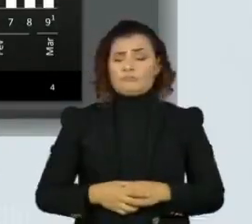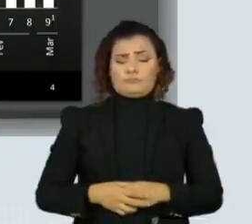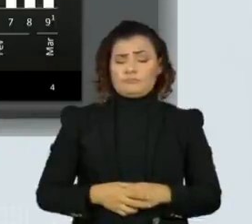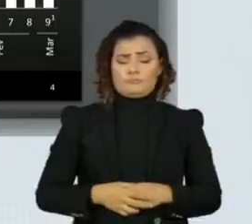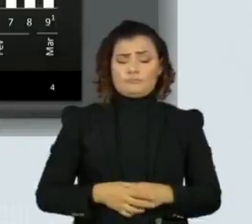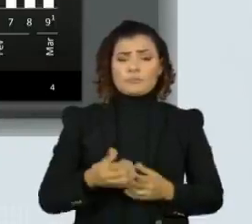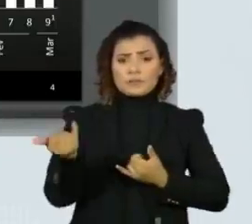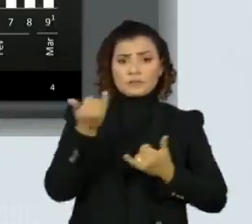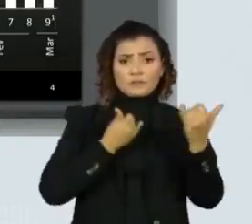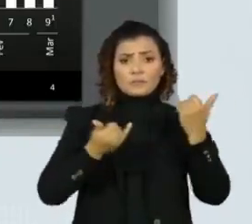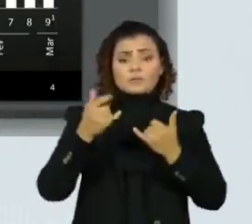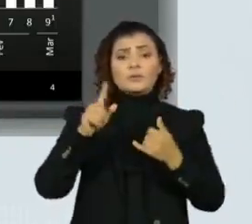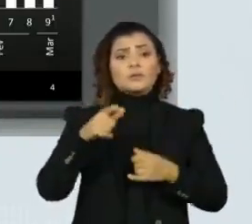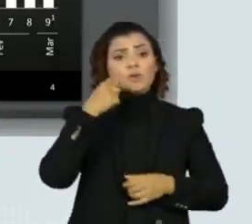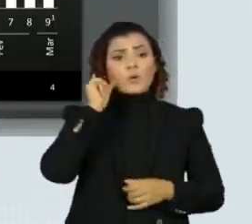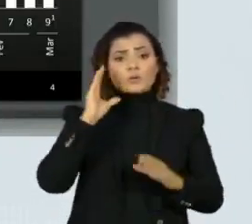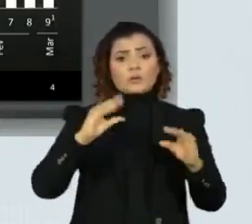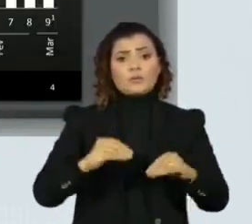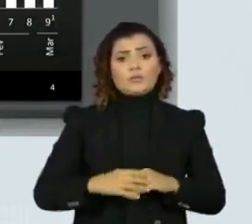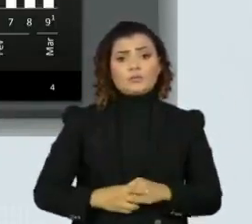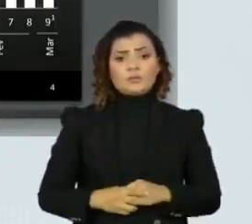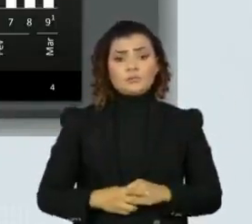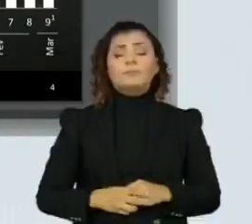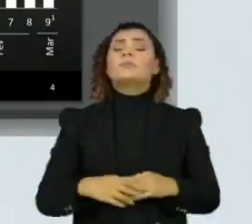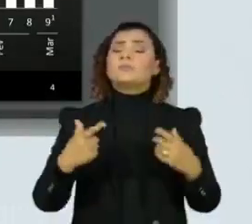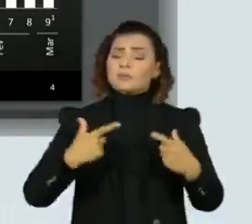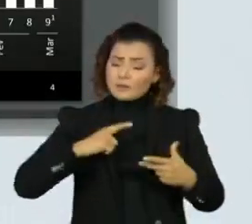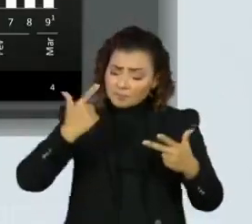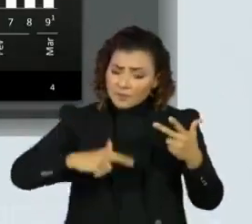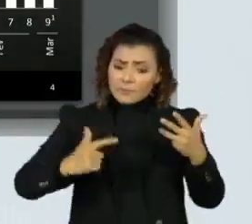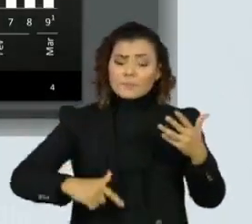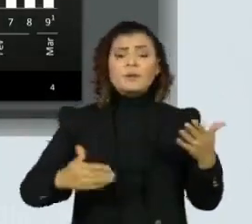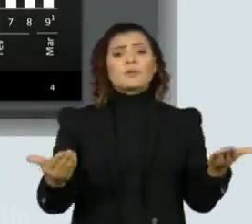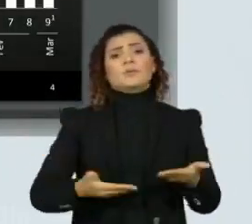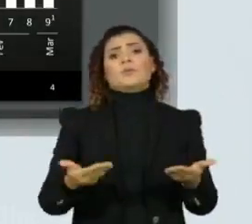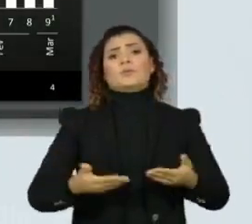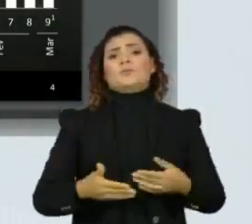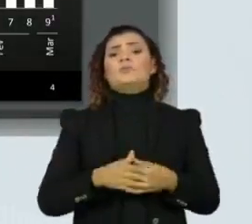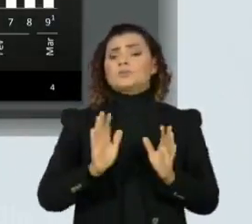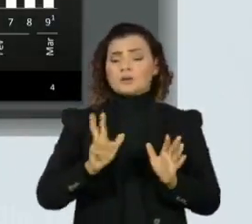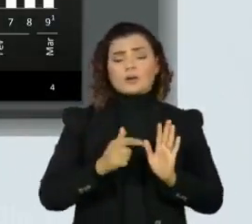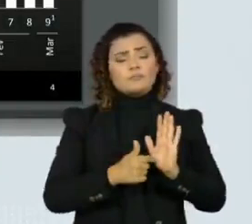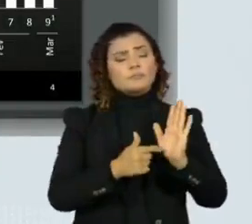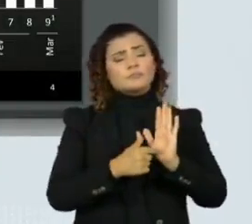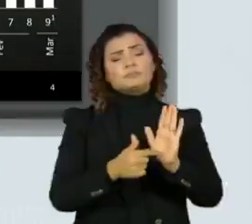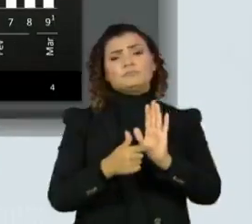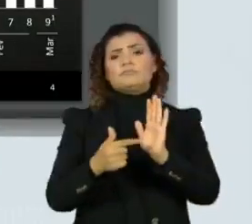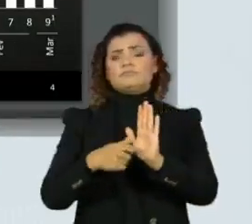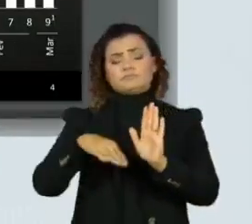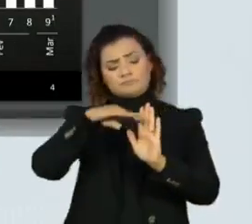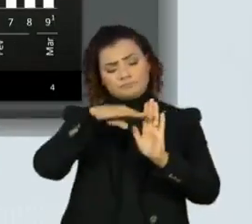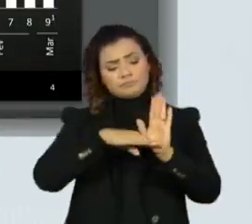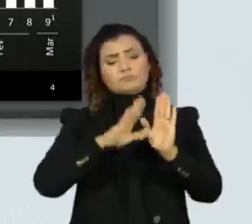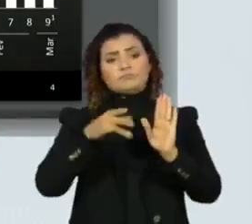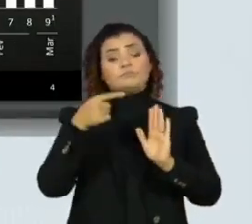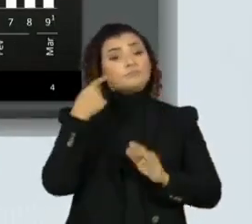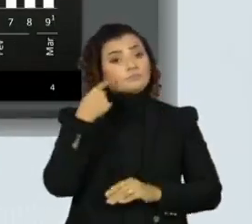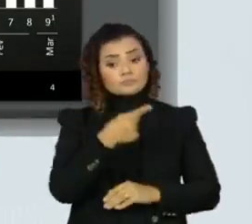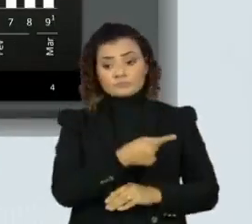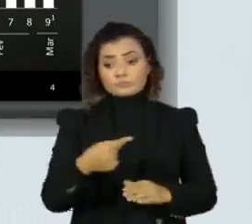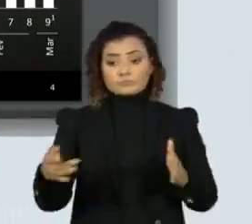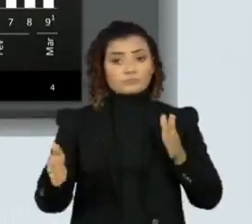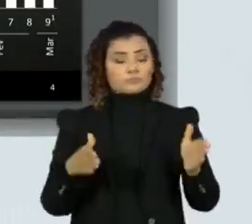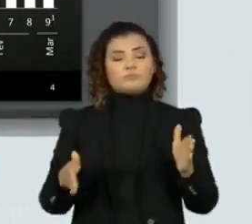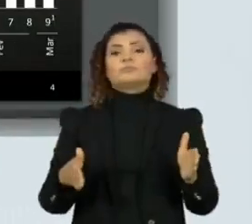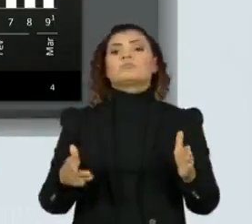Esses dados ainda são de ontem à noite. Nós temos mais dados de internação que vão sendo aportados ao longo do dia. E a semana epidemiológica não